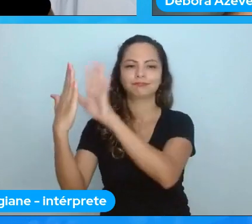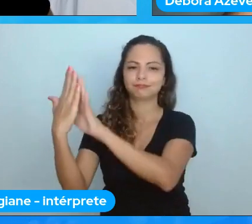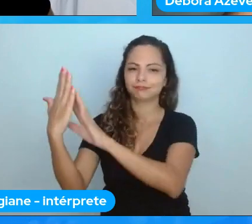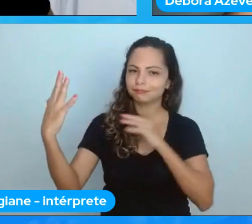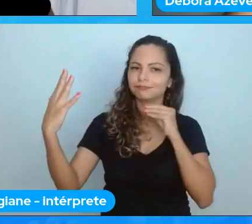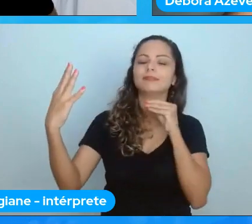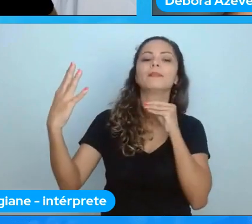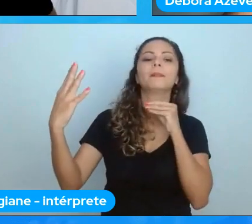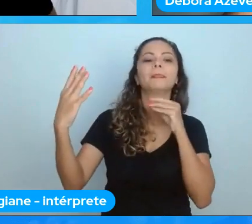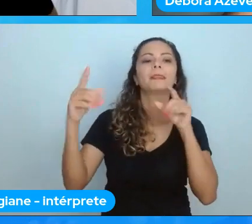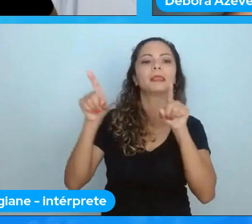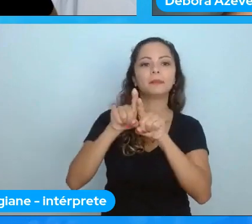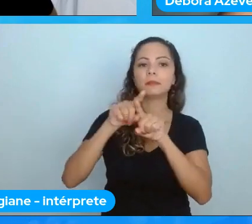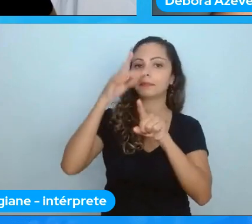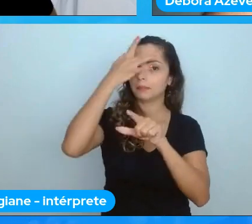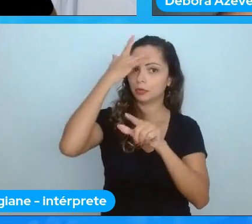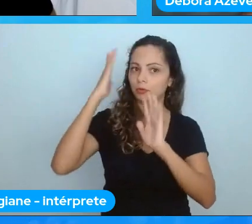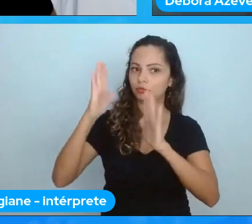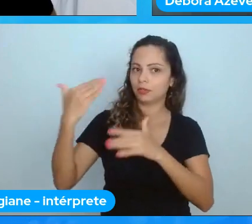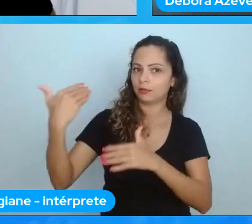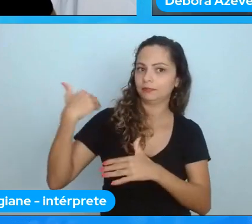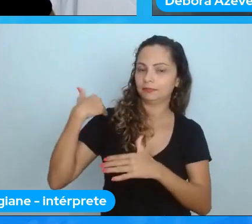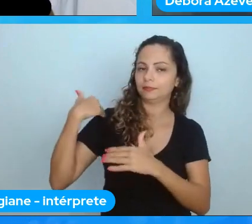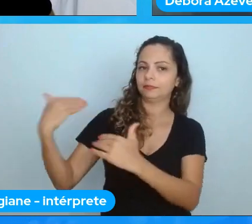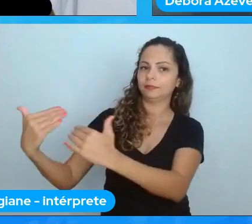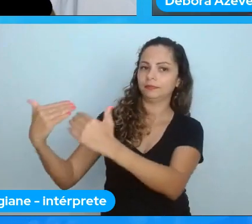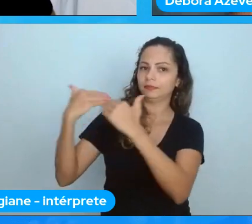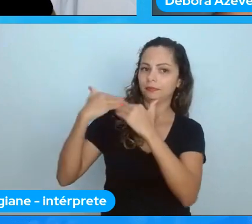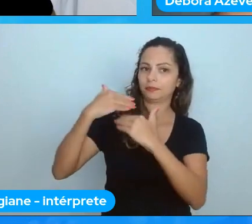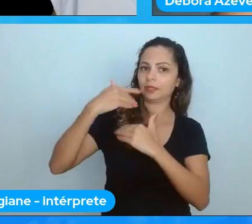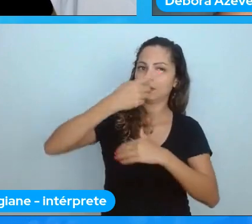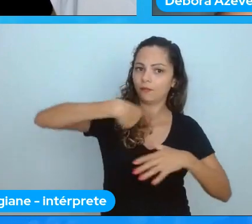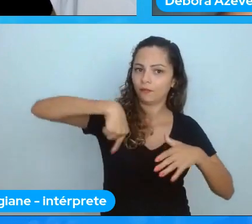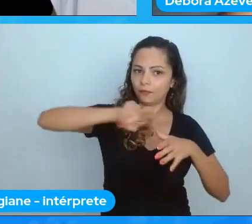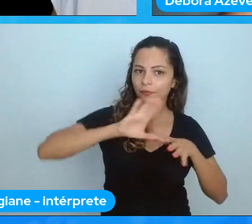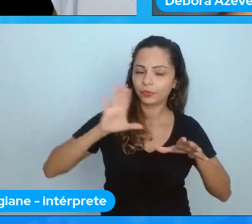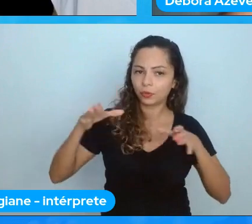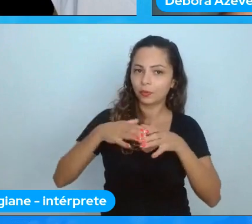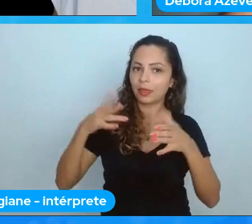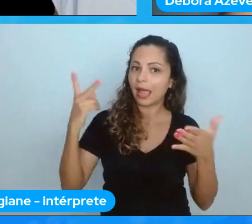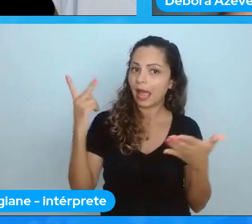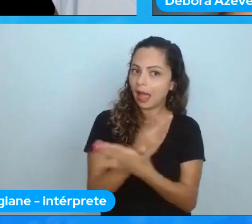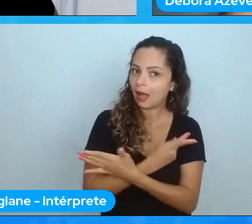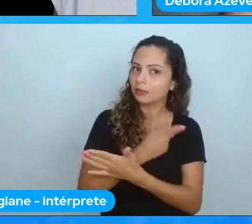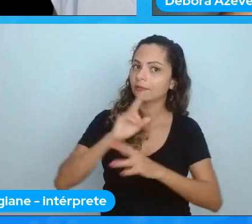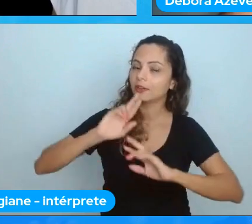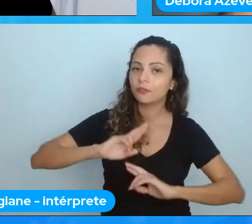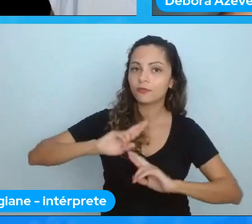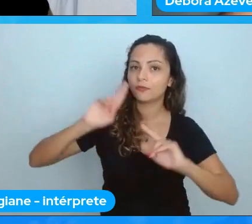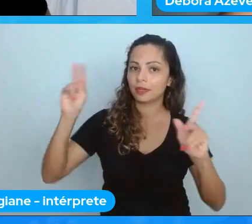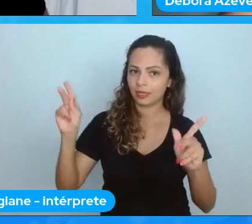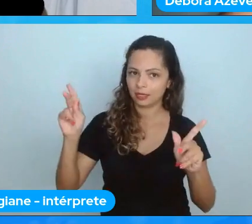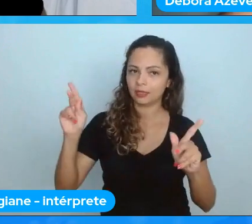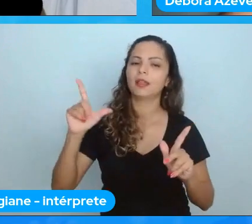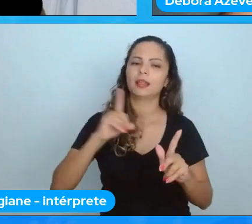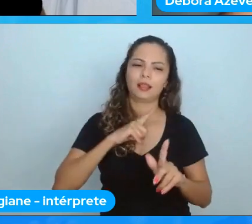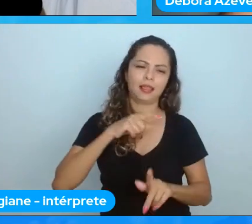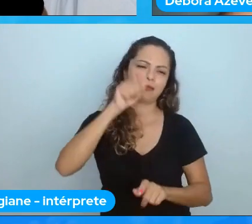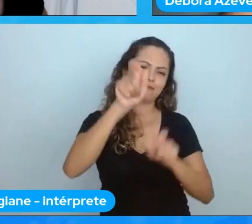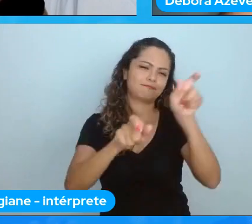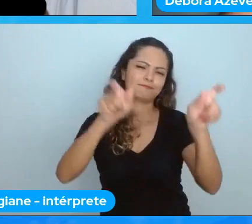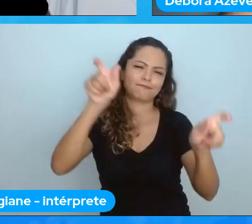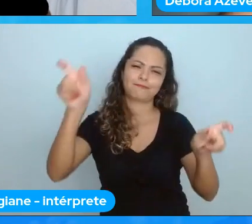tiveram muitas pessoas falando que vocês estão erradas façam diferente é a lista de mulheres é